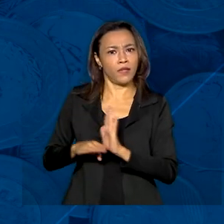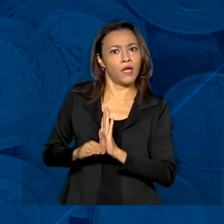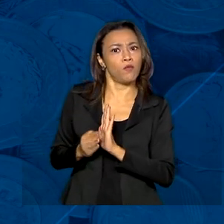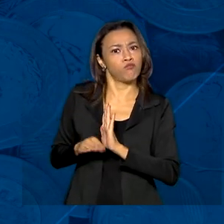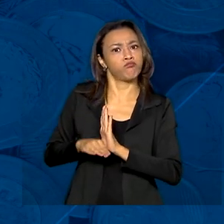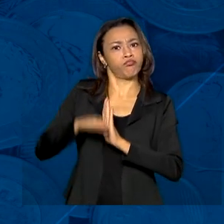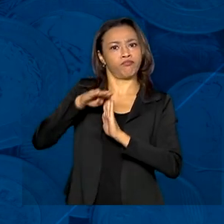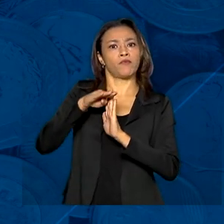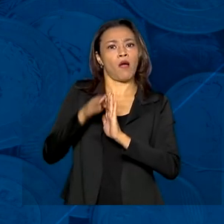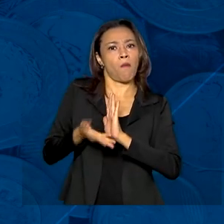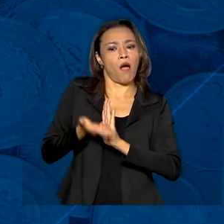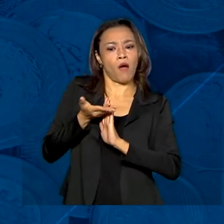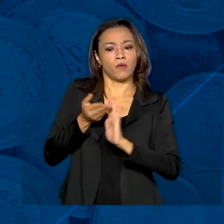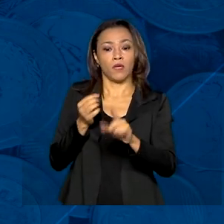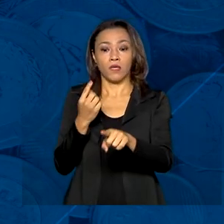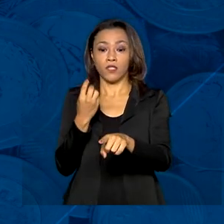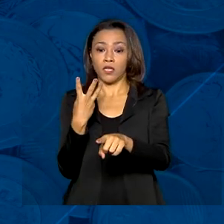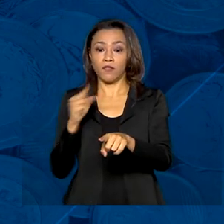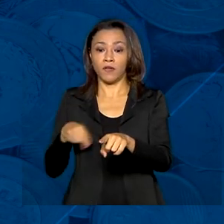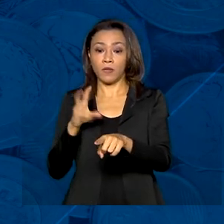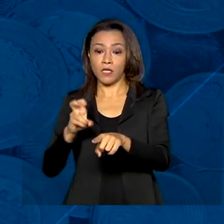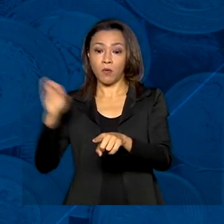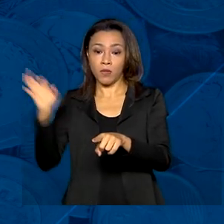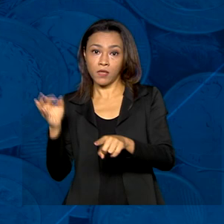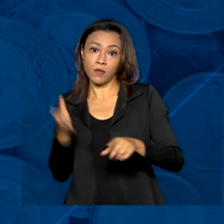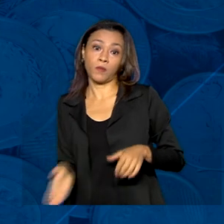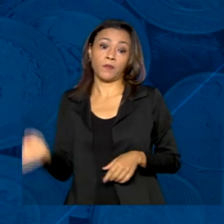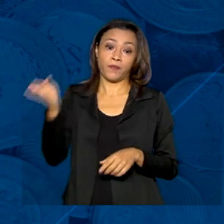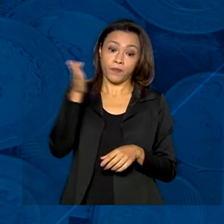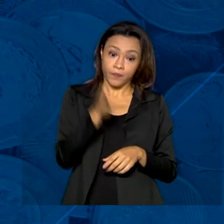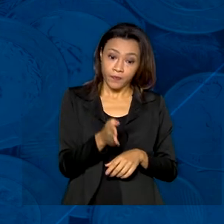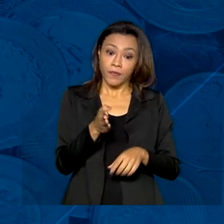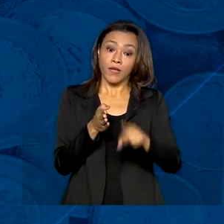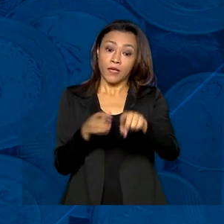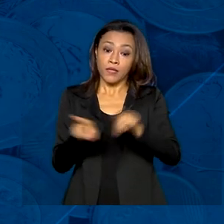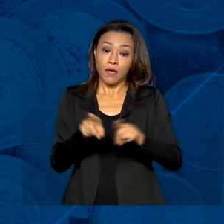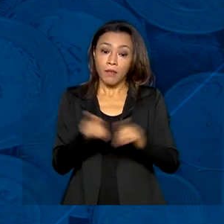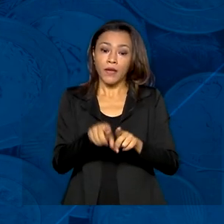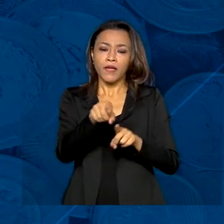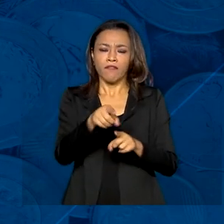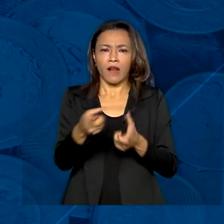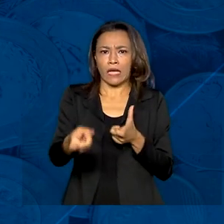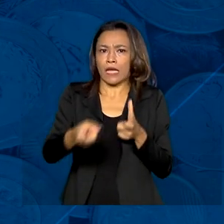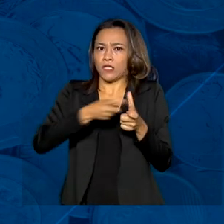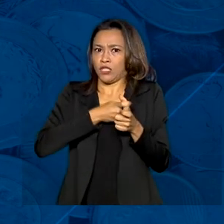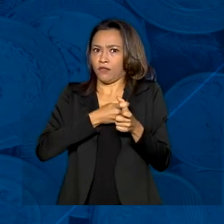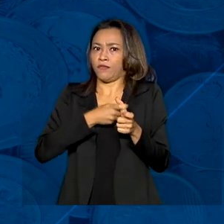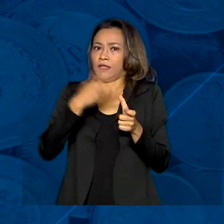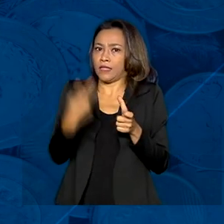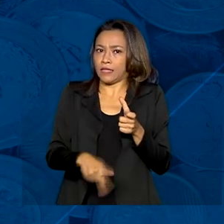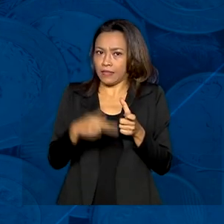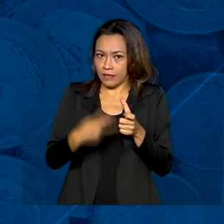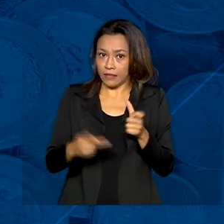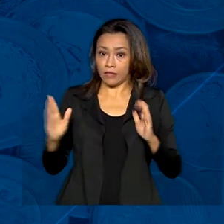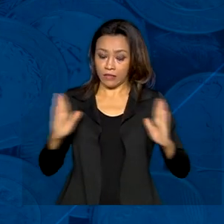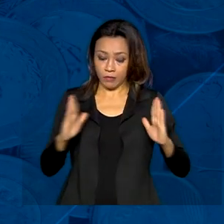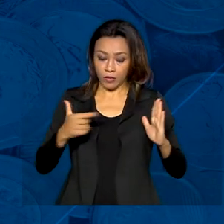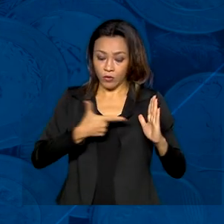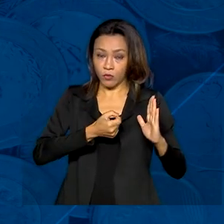próximo ano. O Projeto de Lei de Diretrizes Orçamentárias estima ainda que o déficit fiscal em 2020